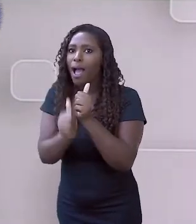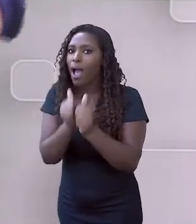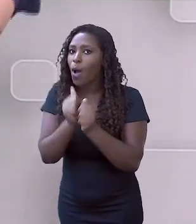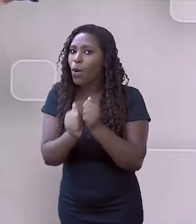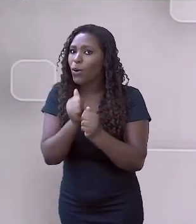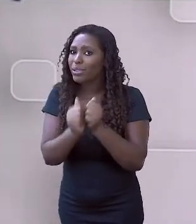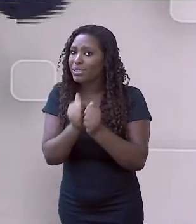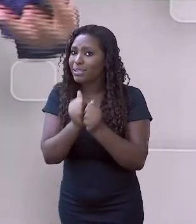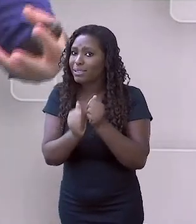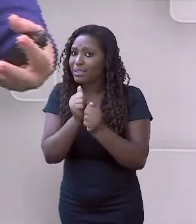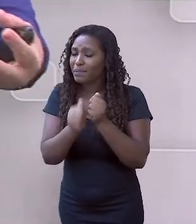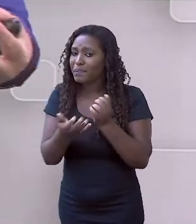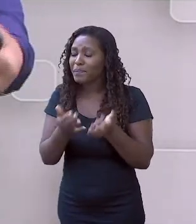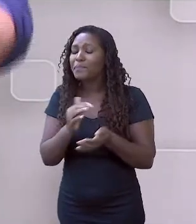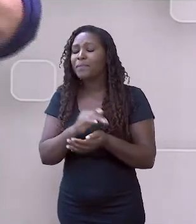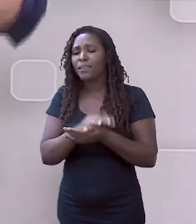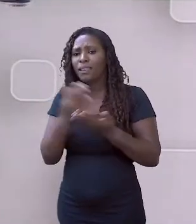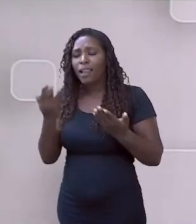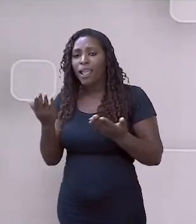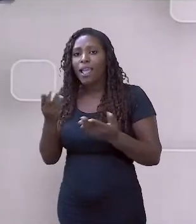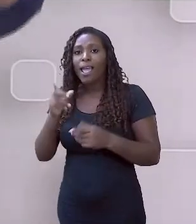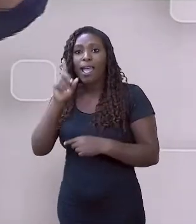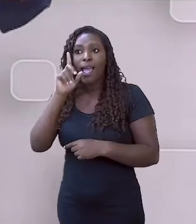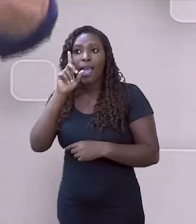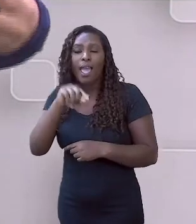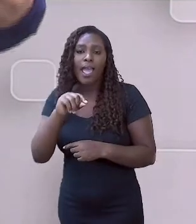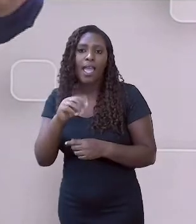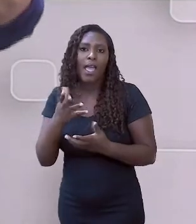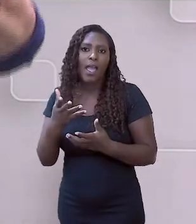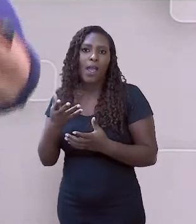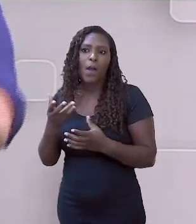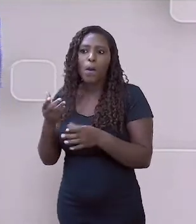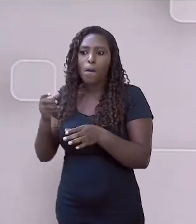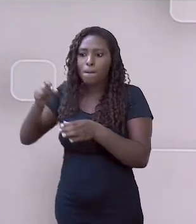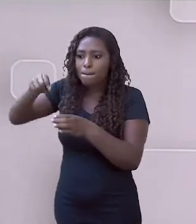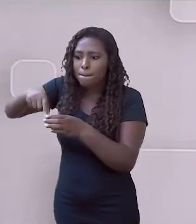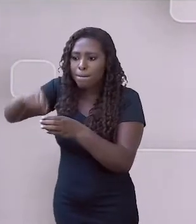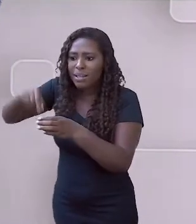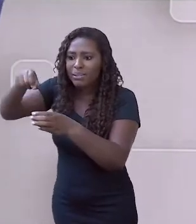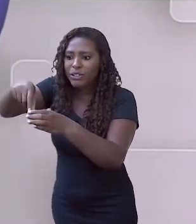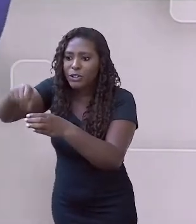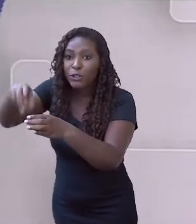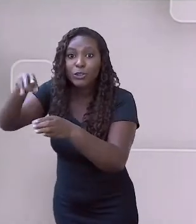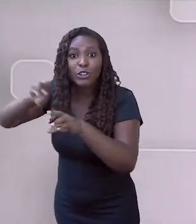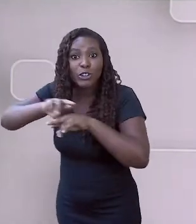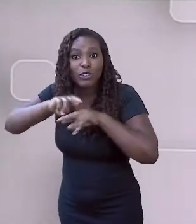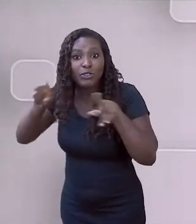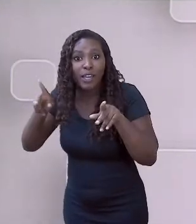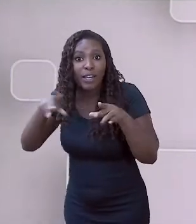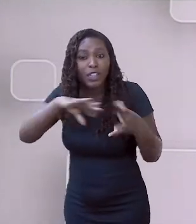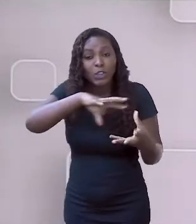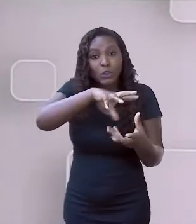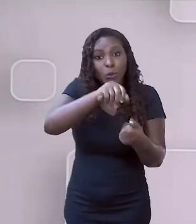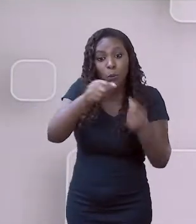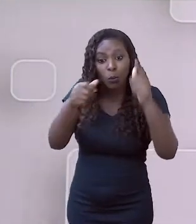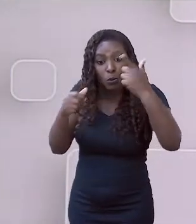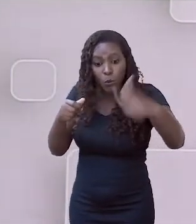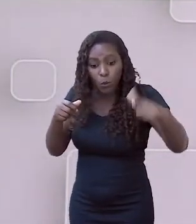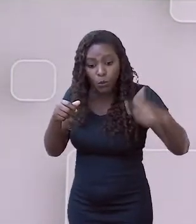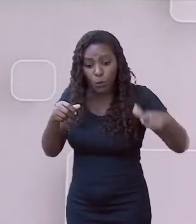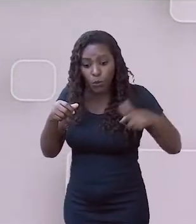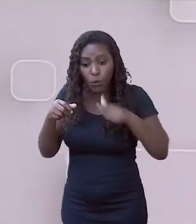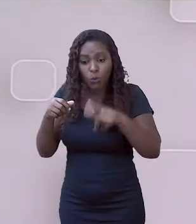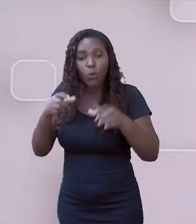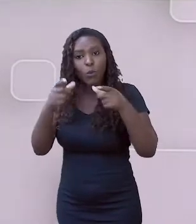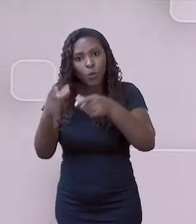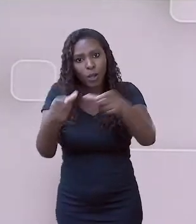é um plantio de jardinagem. Por quê? Porque a mão de obra